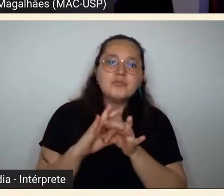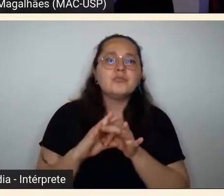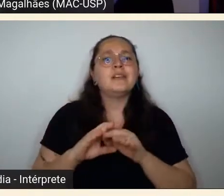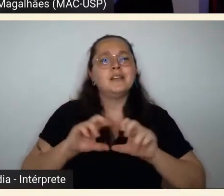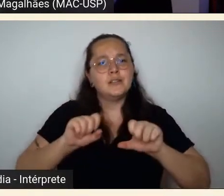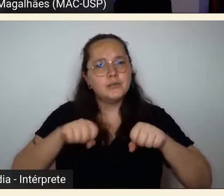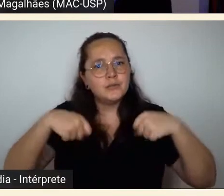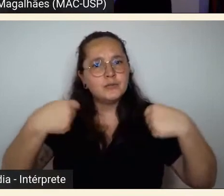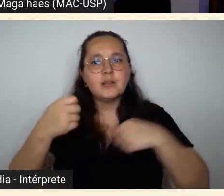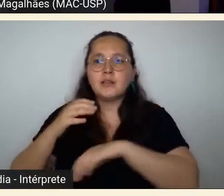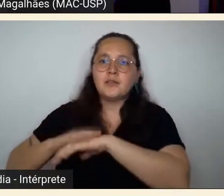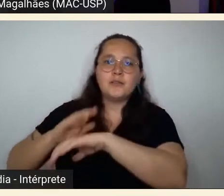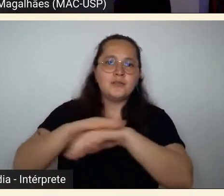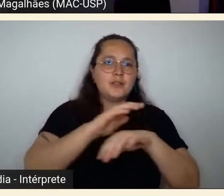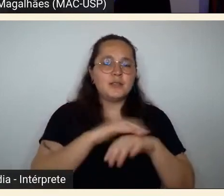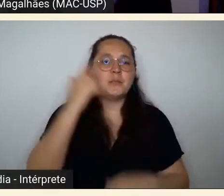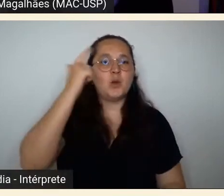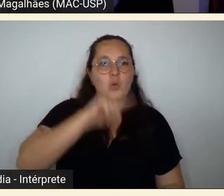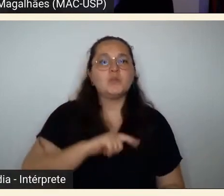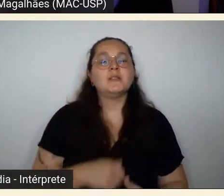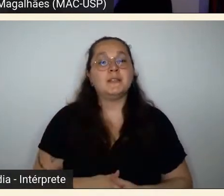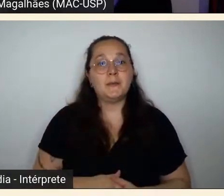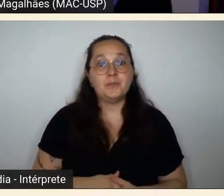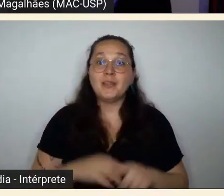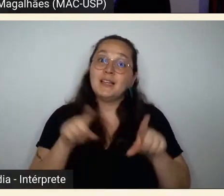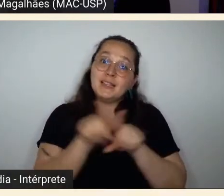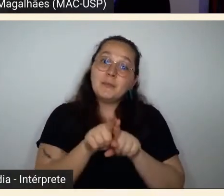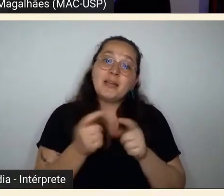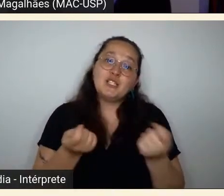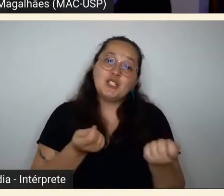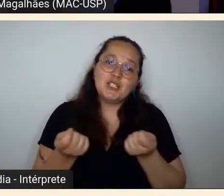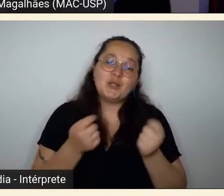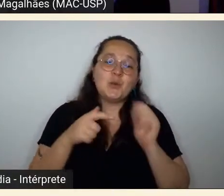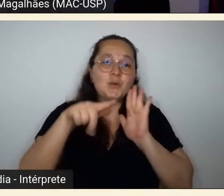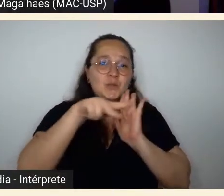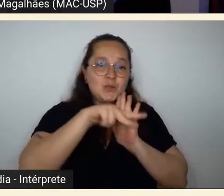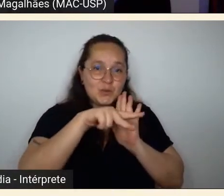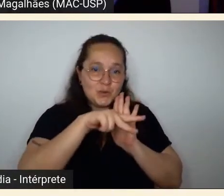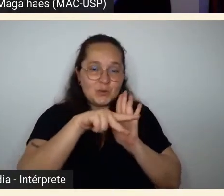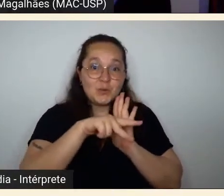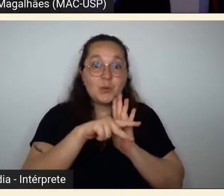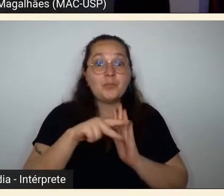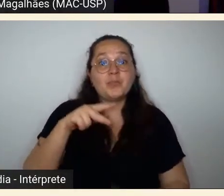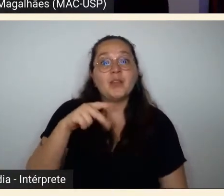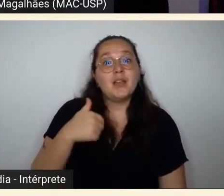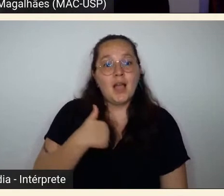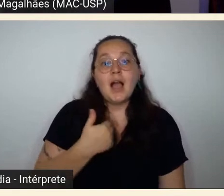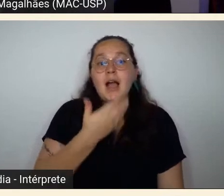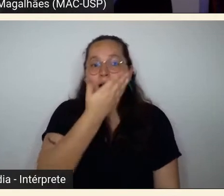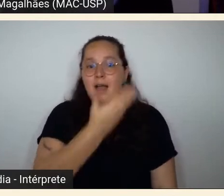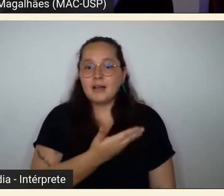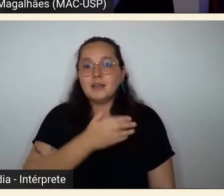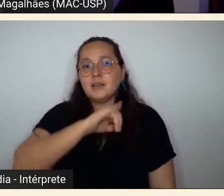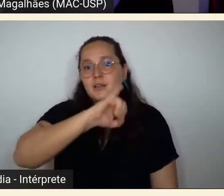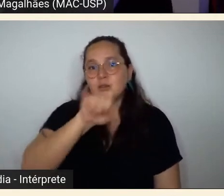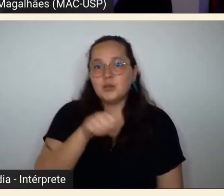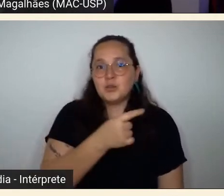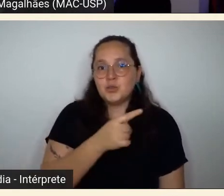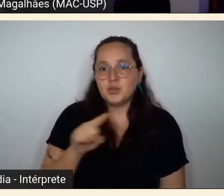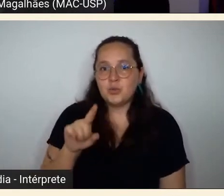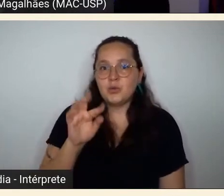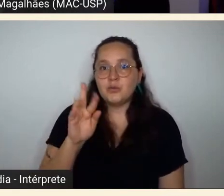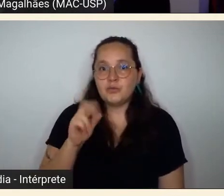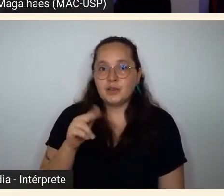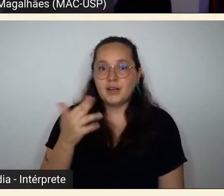realização do evento. aos diretores do Instituto Moreira Salles, da Finacoteca do Estado, aqui na figura do João Fernandes e do Johan